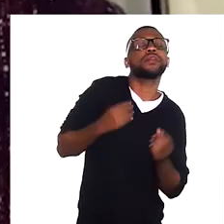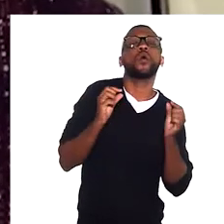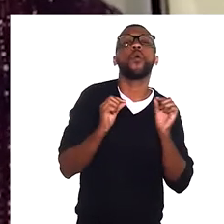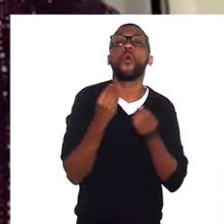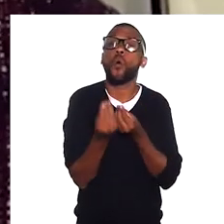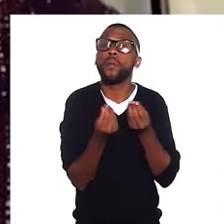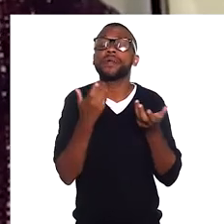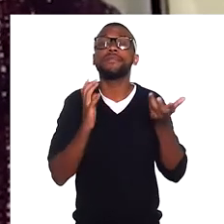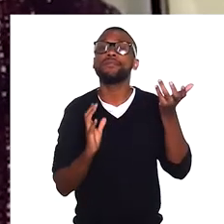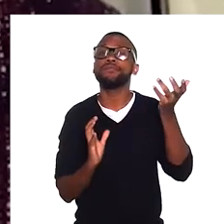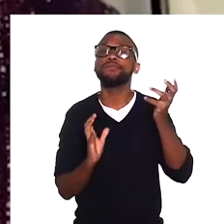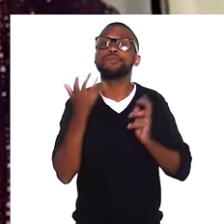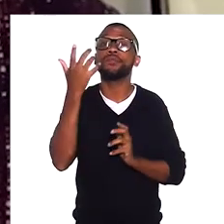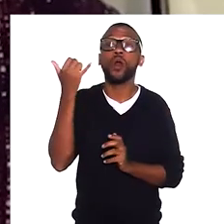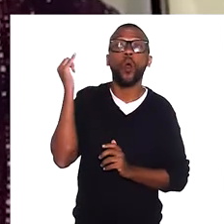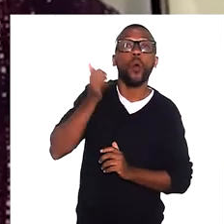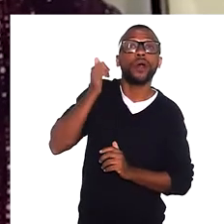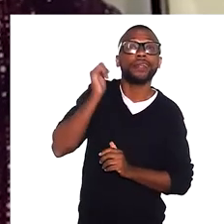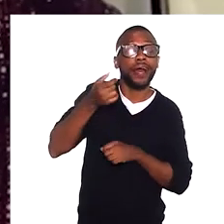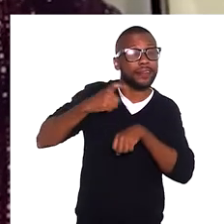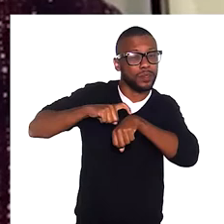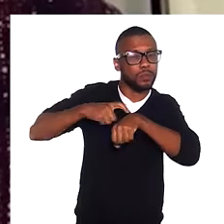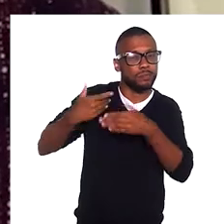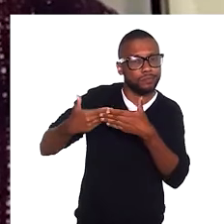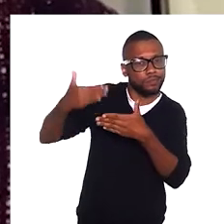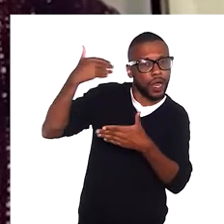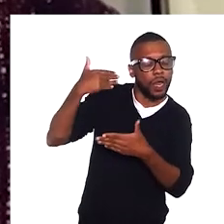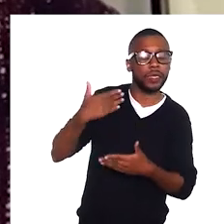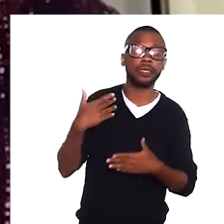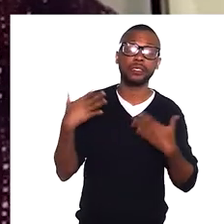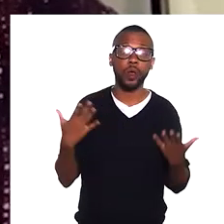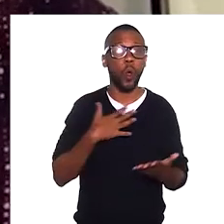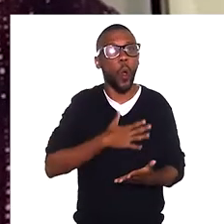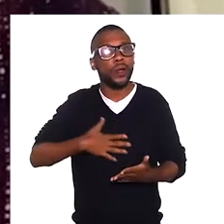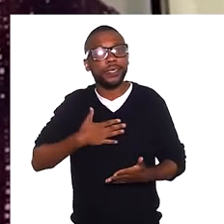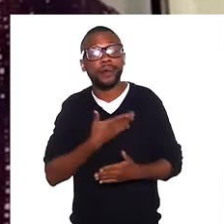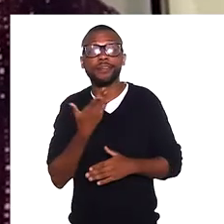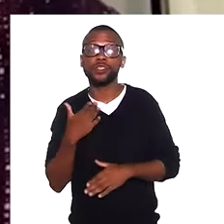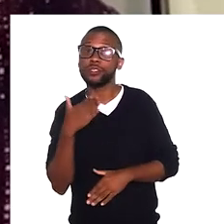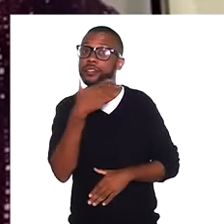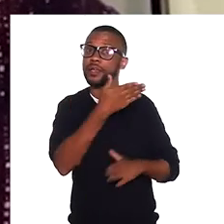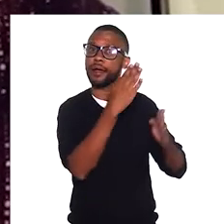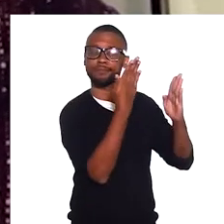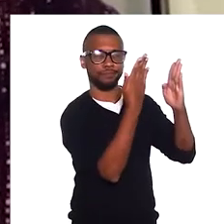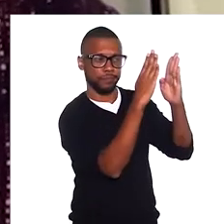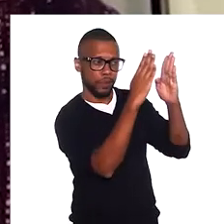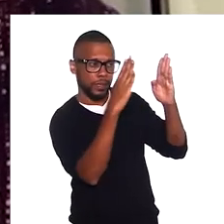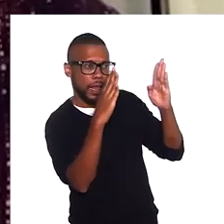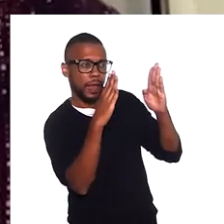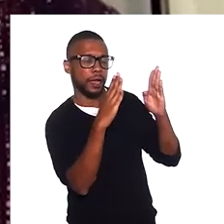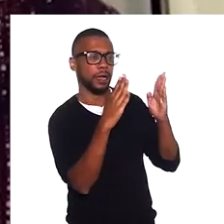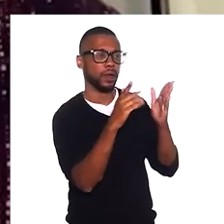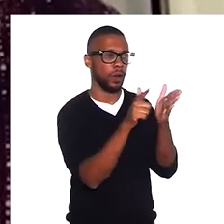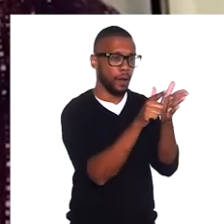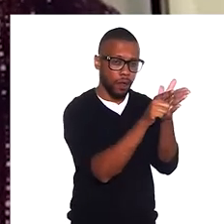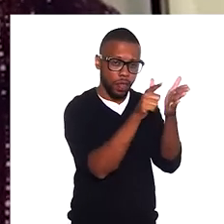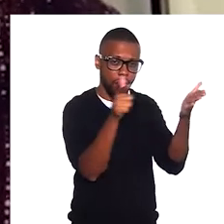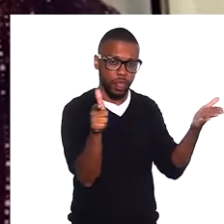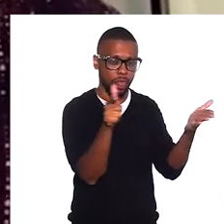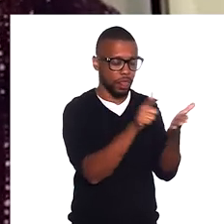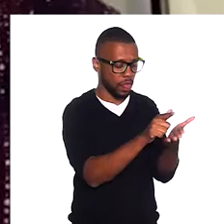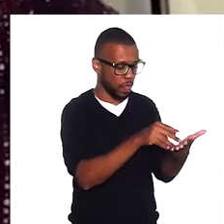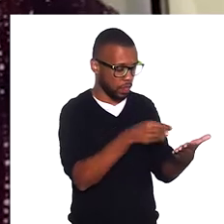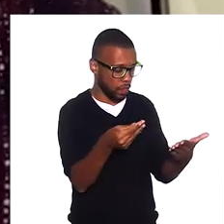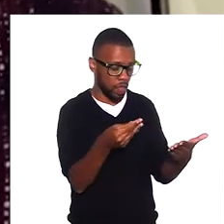vida. Eu queria saber como a vida estava sendo contada no meu tempo. Então, eu gostava muito de ir à biblioteca, ler jornal. Eu fui pegar gosto por